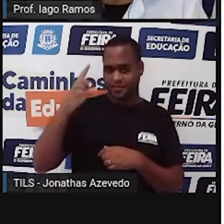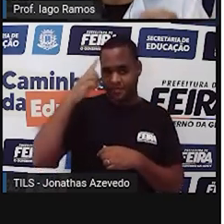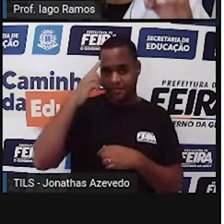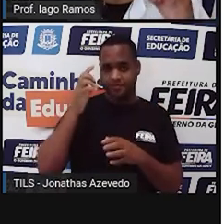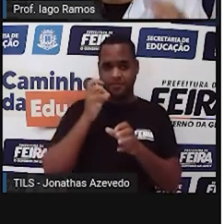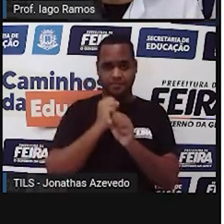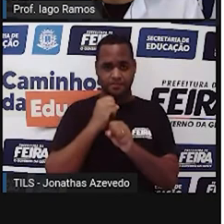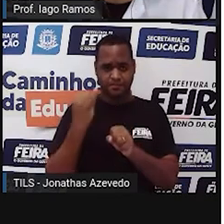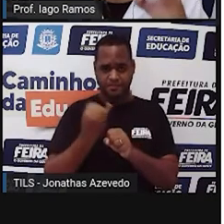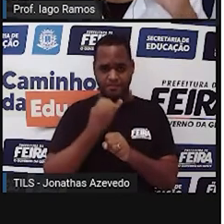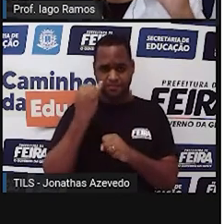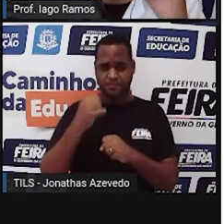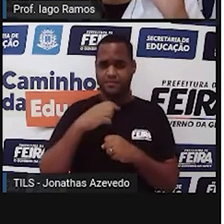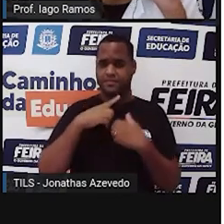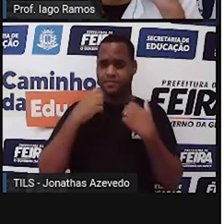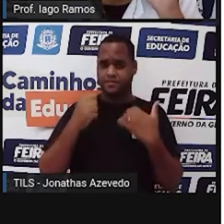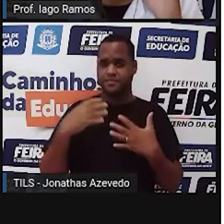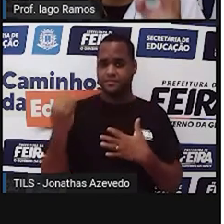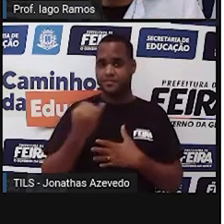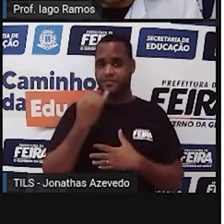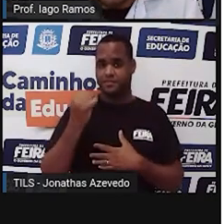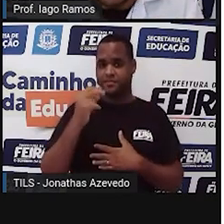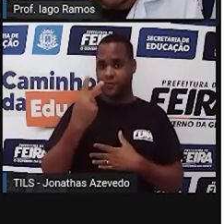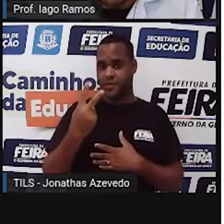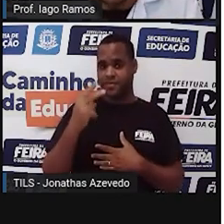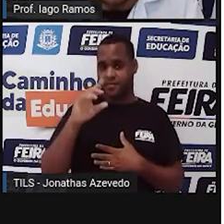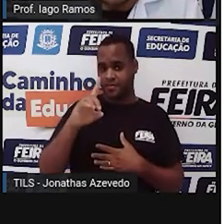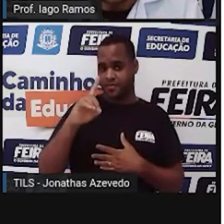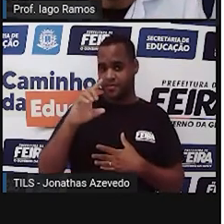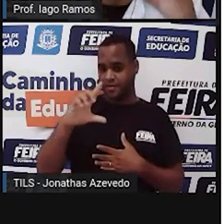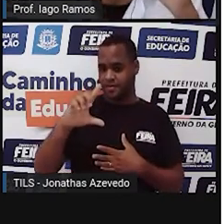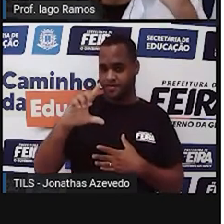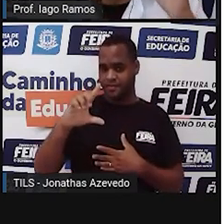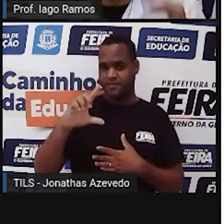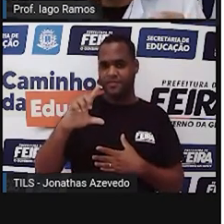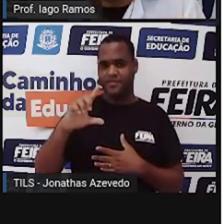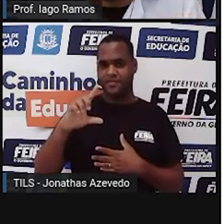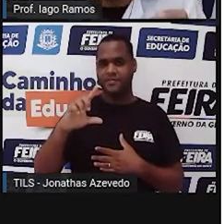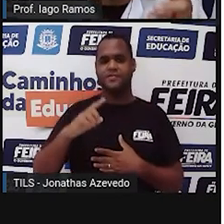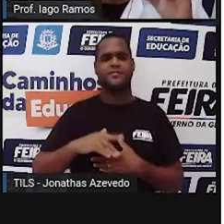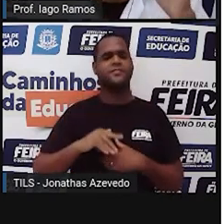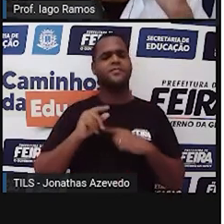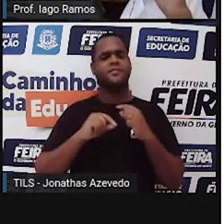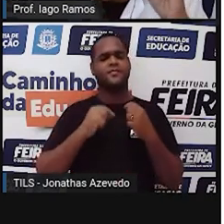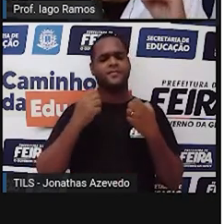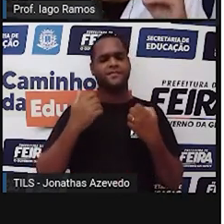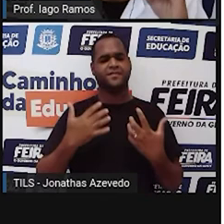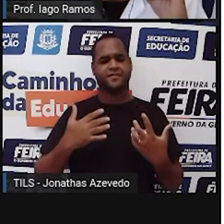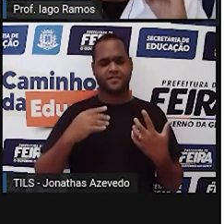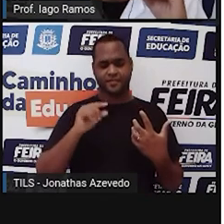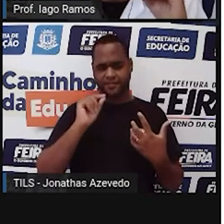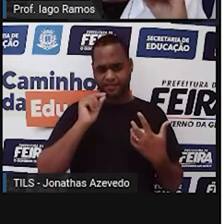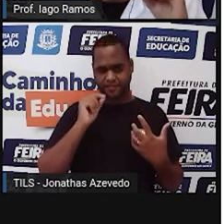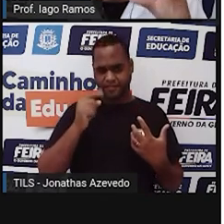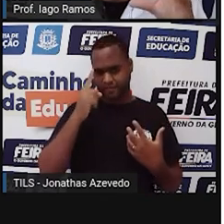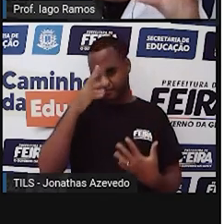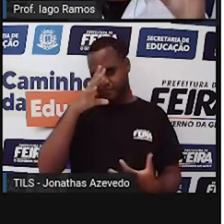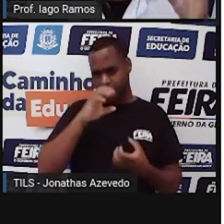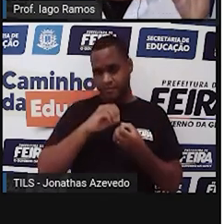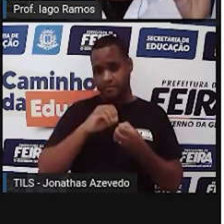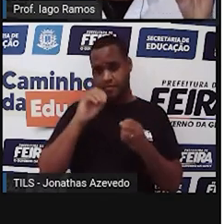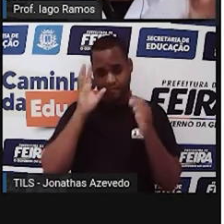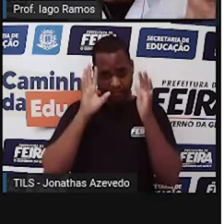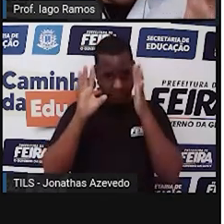obtermos dois decalitros, né? Ou seja, é o mesmo que você pensar